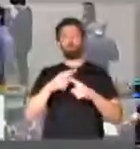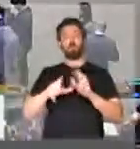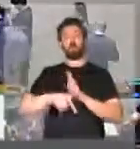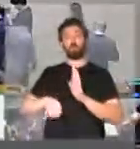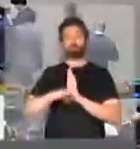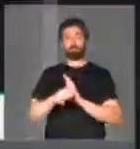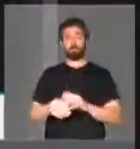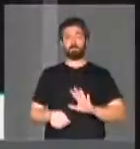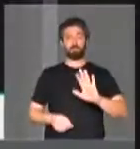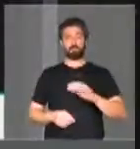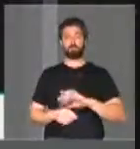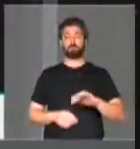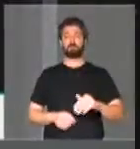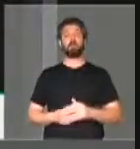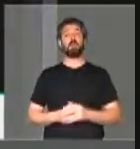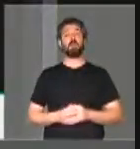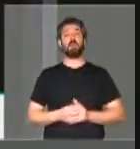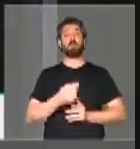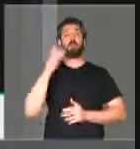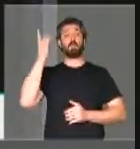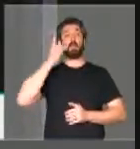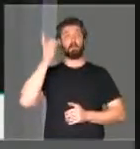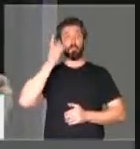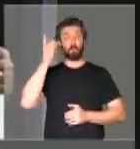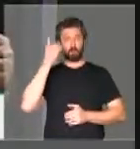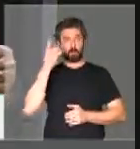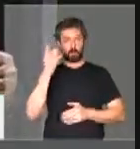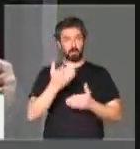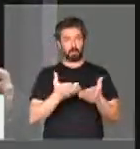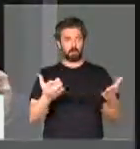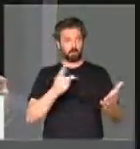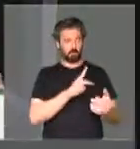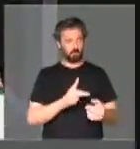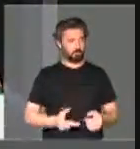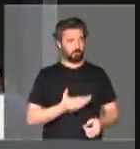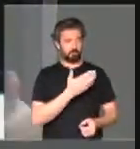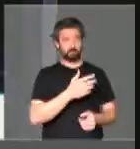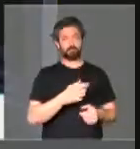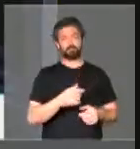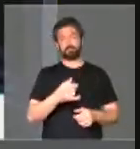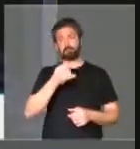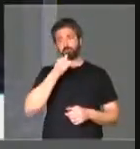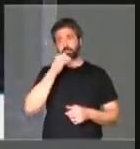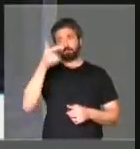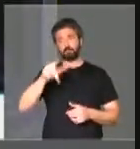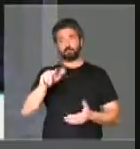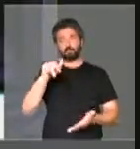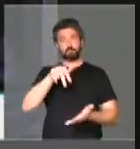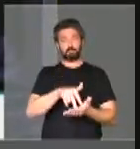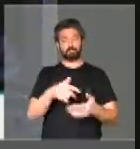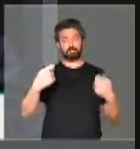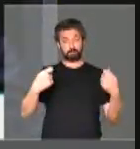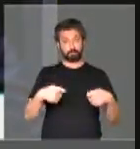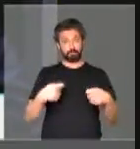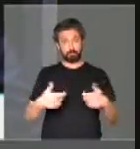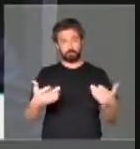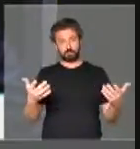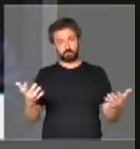Senhor presidente, senhoras e senhores parlamentares, lamentavelmente é necessário voltar a essa tribuna,